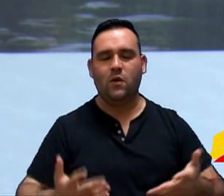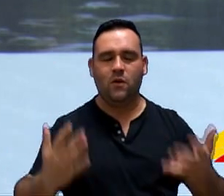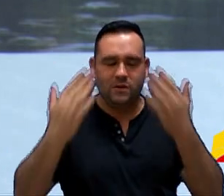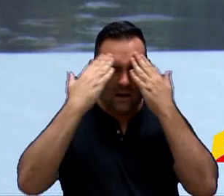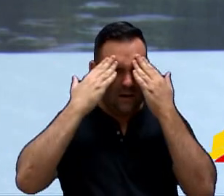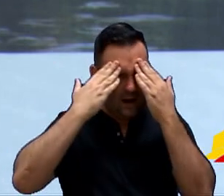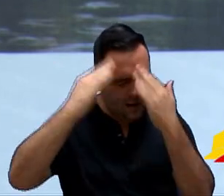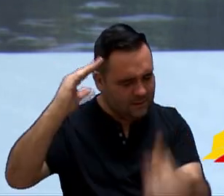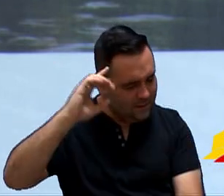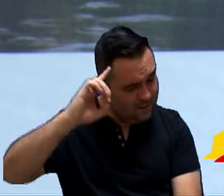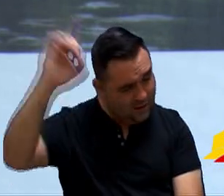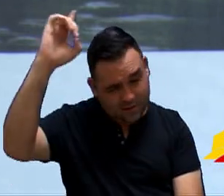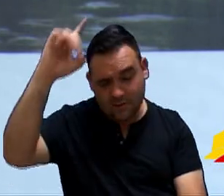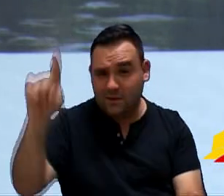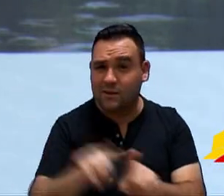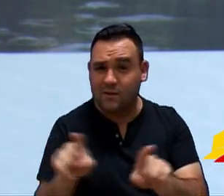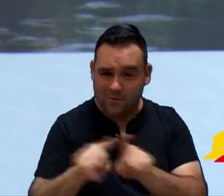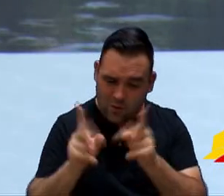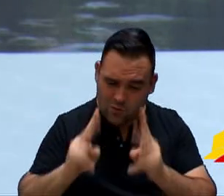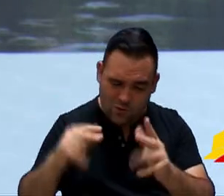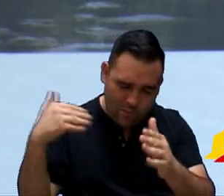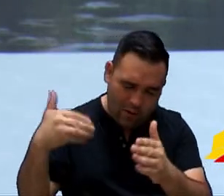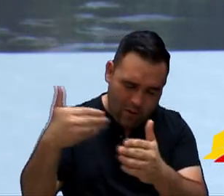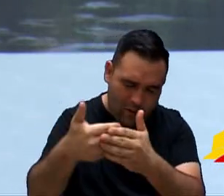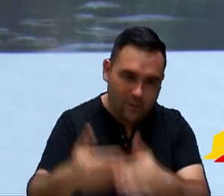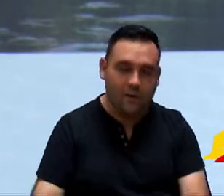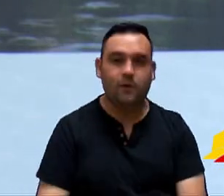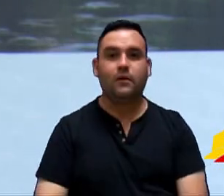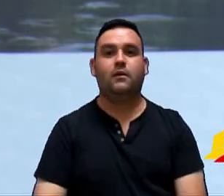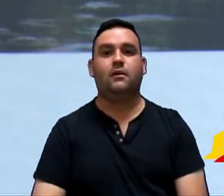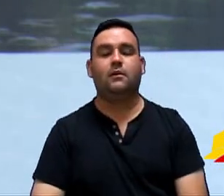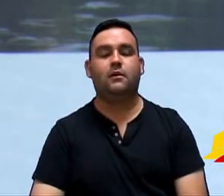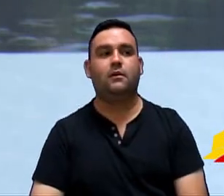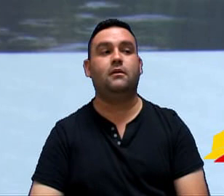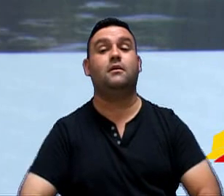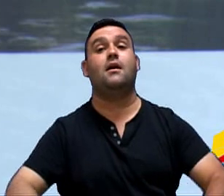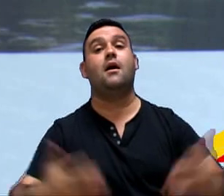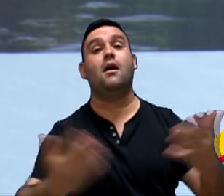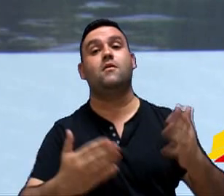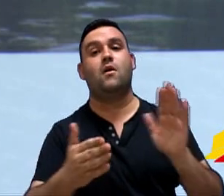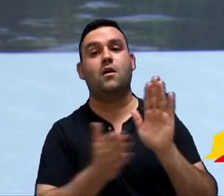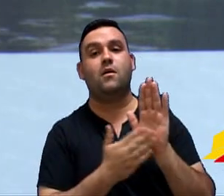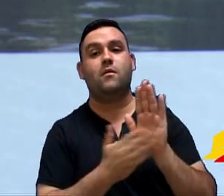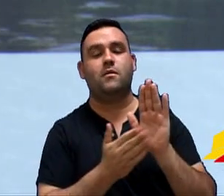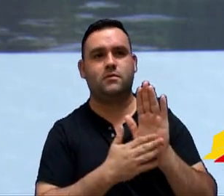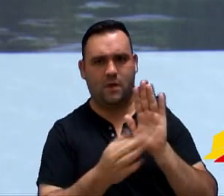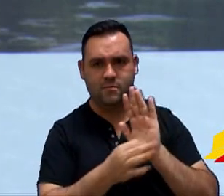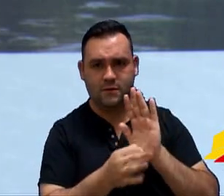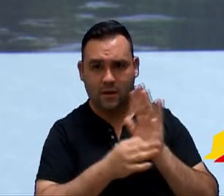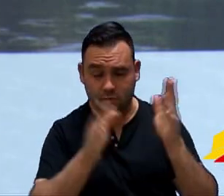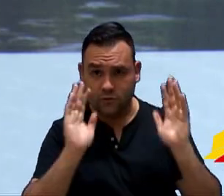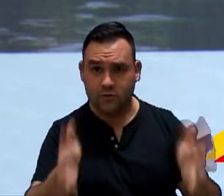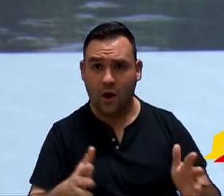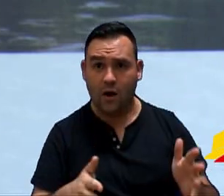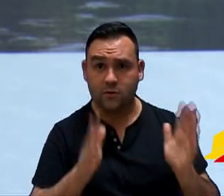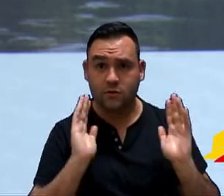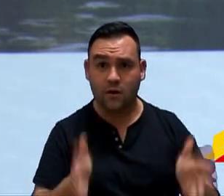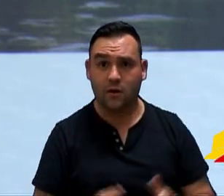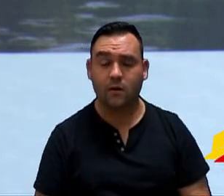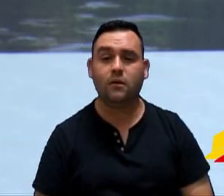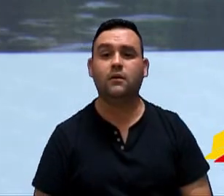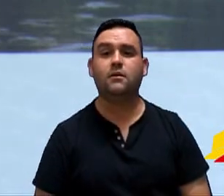Deus. E vamos em frente que atrás vem gente. É preciso do parecer. Dero parecer já? Dero parecer.